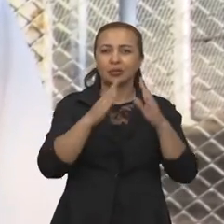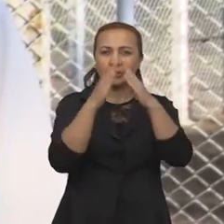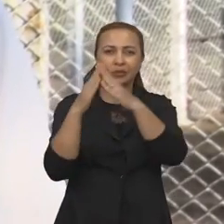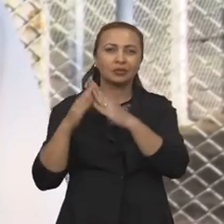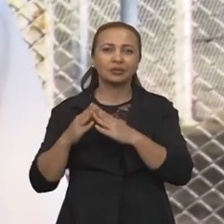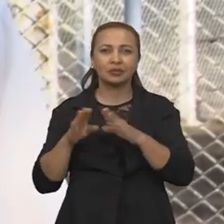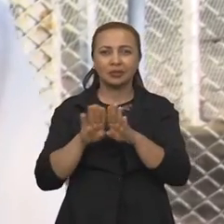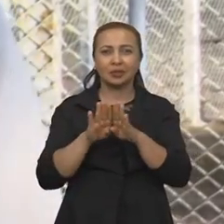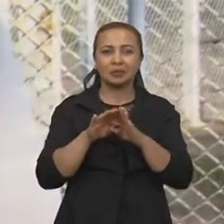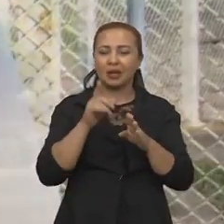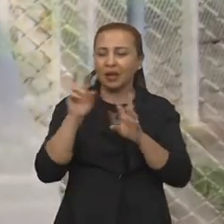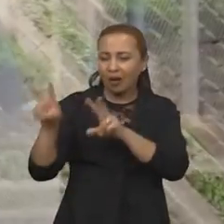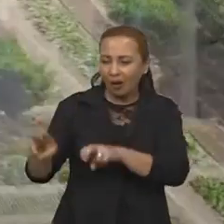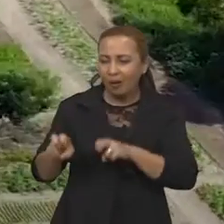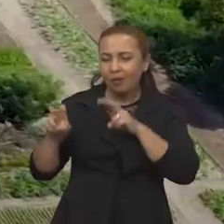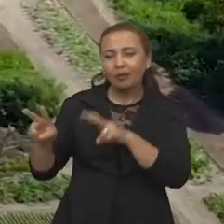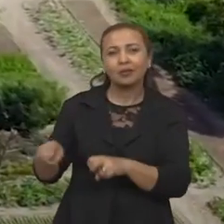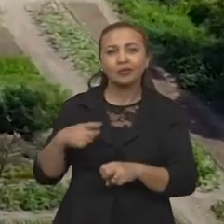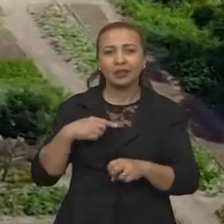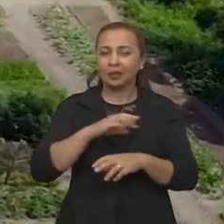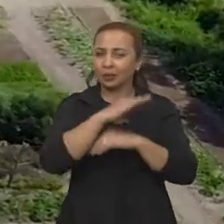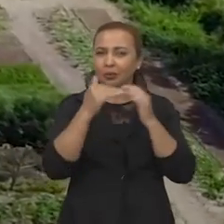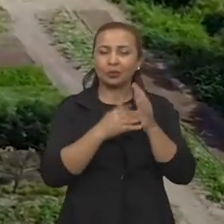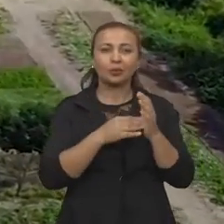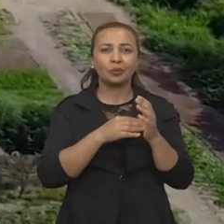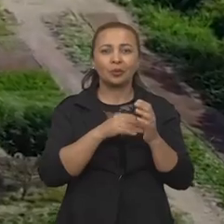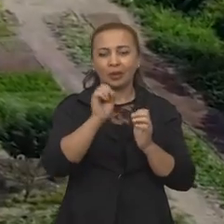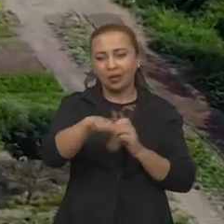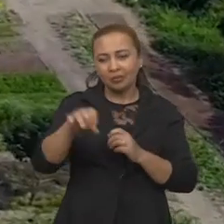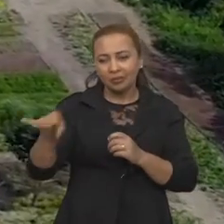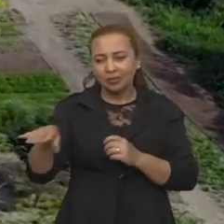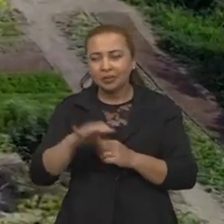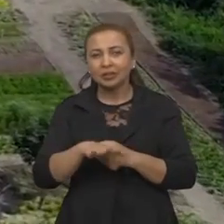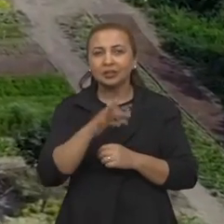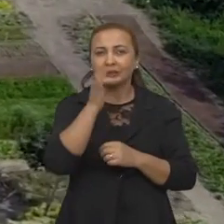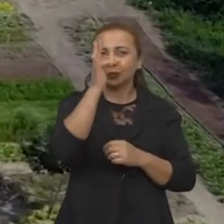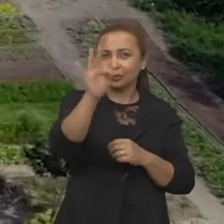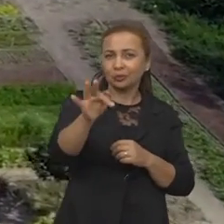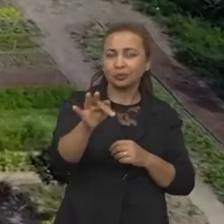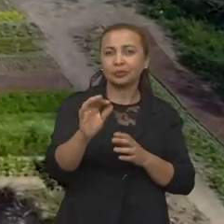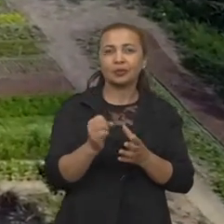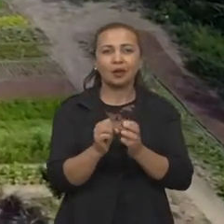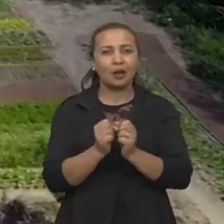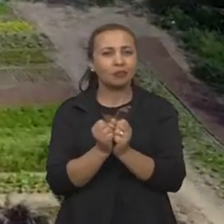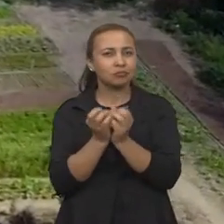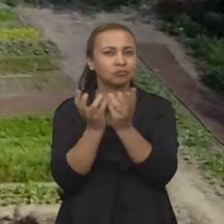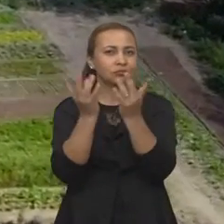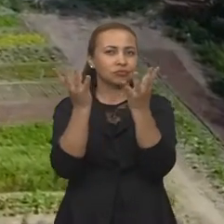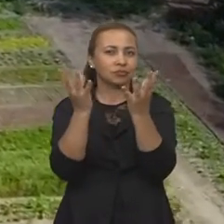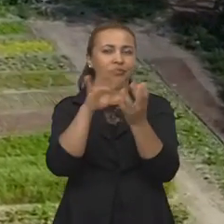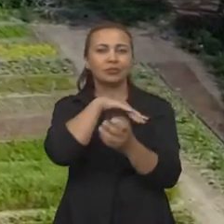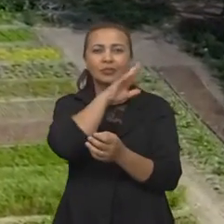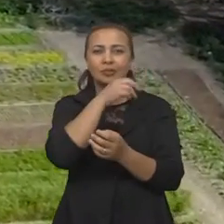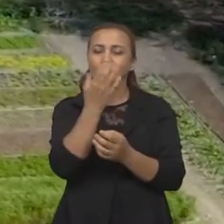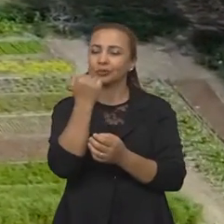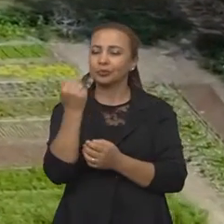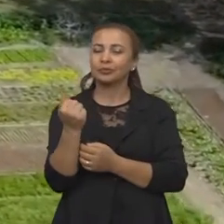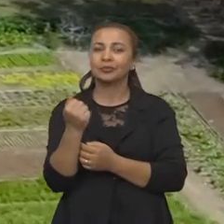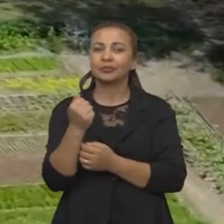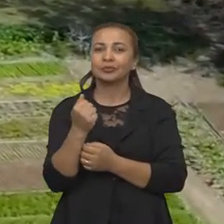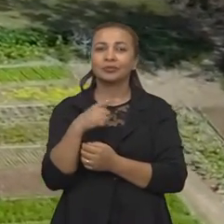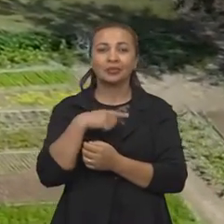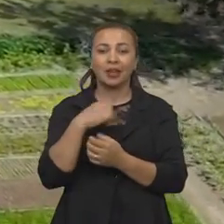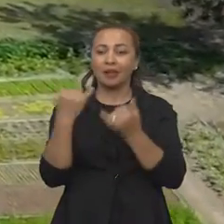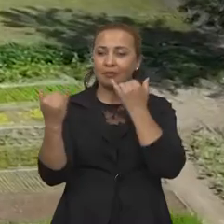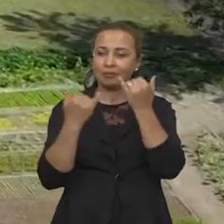irrigação, Lagoa das Flores tem toda a produção dela, horticultura e flores, baseada em água subterrânea. Então a gente